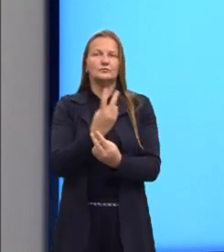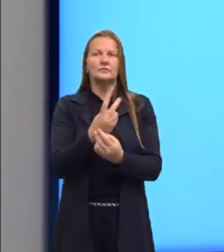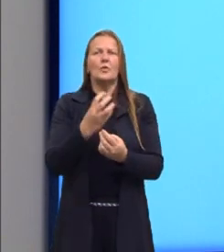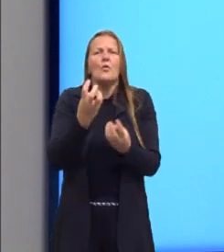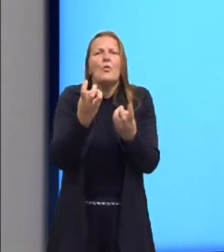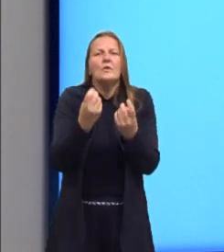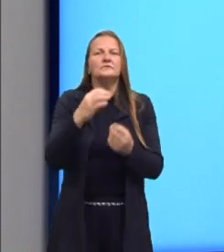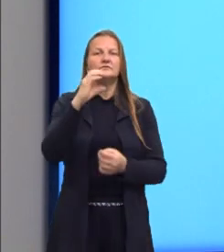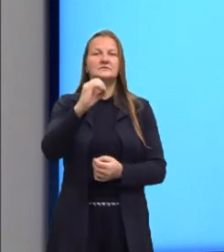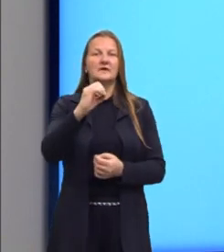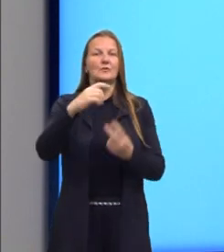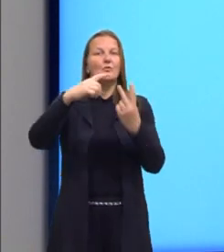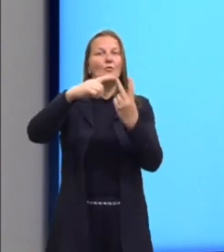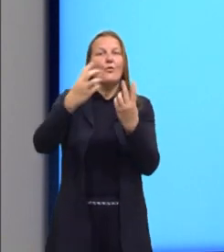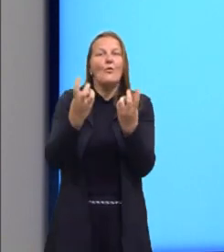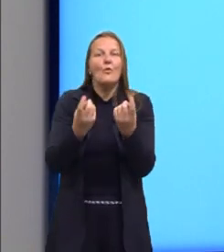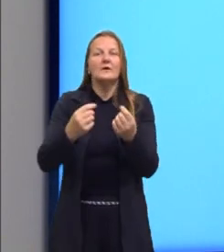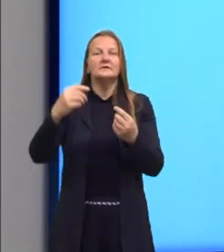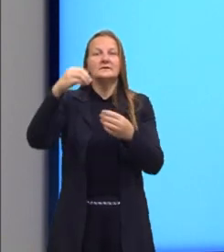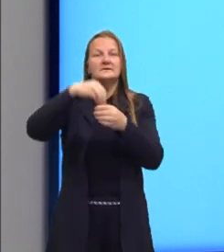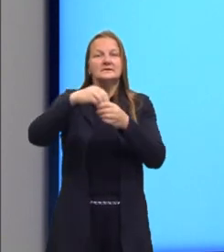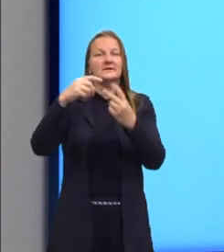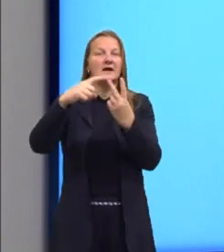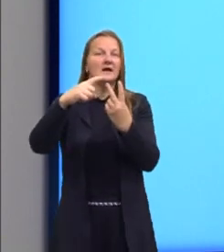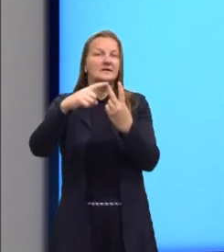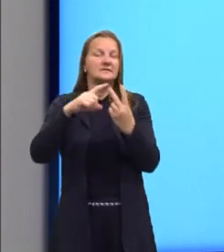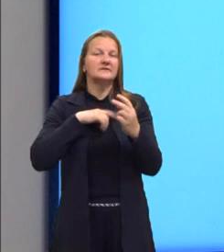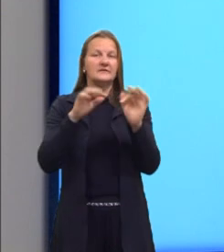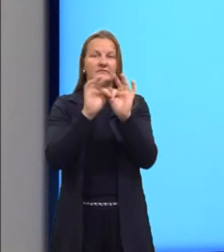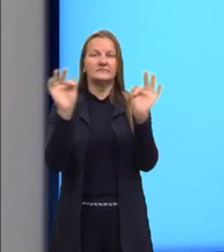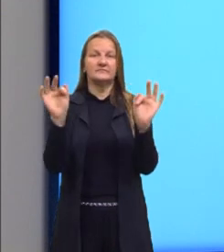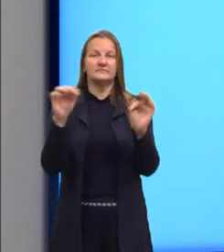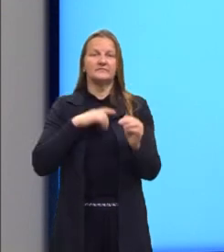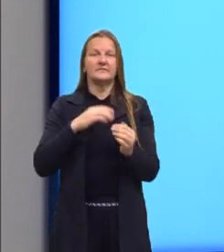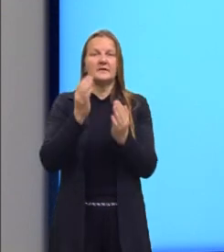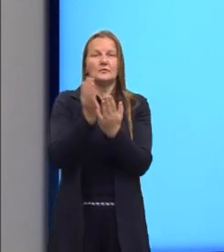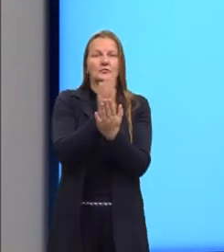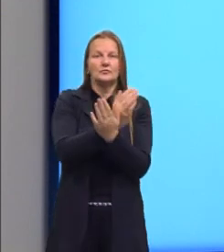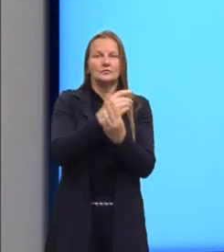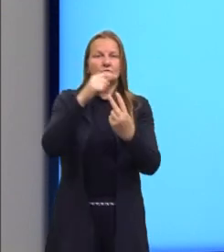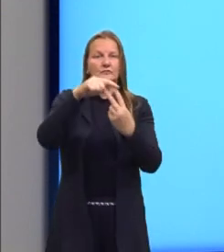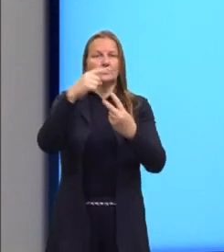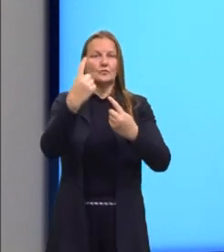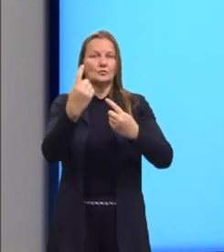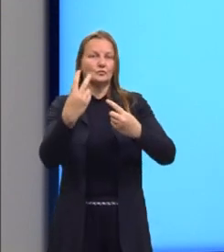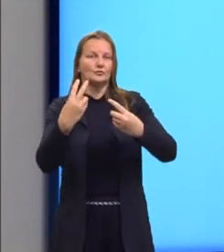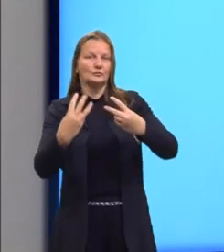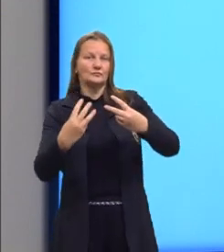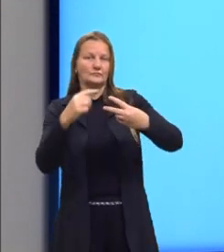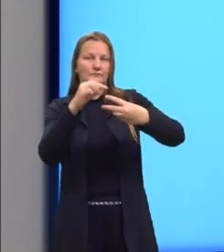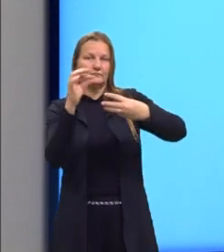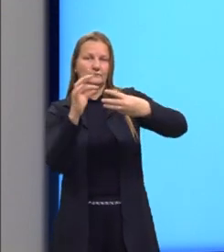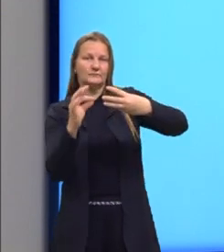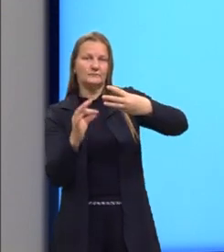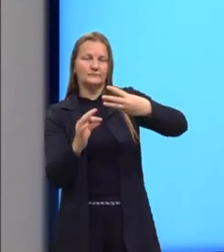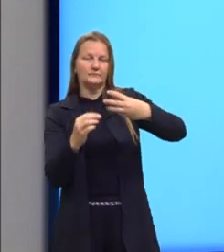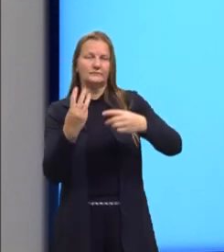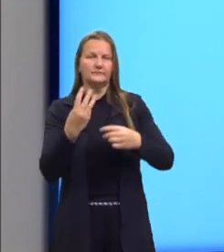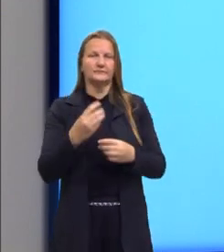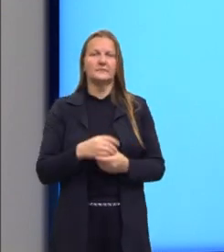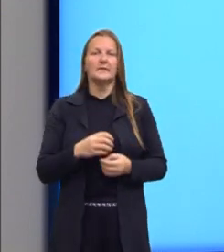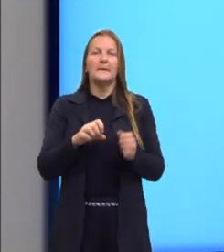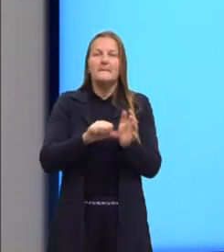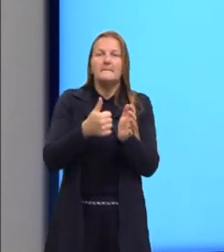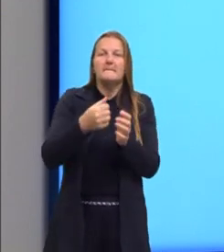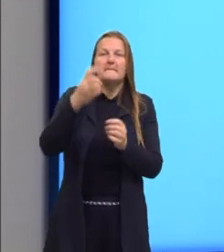quantas raízes a função vai ter. Então, nós podemos separar em 3 casos. O discriminante, quando vocês